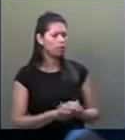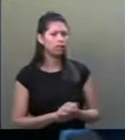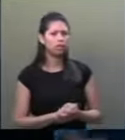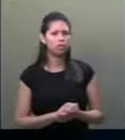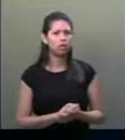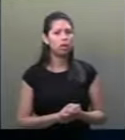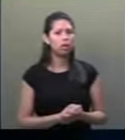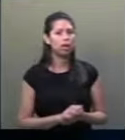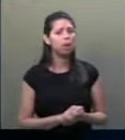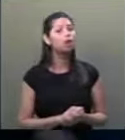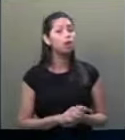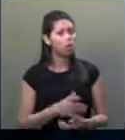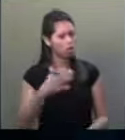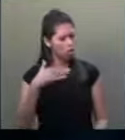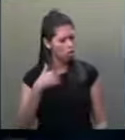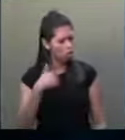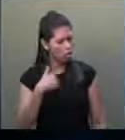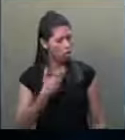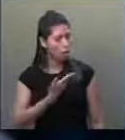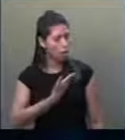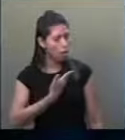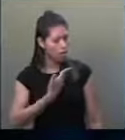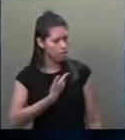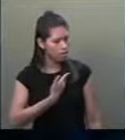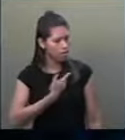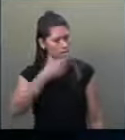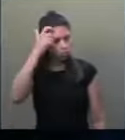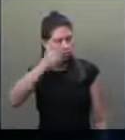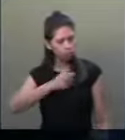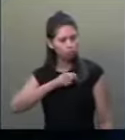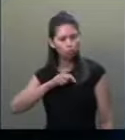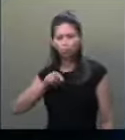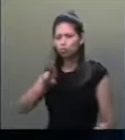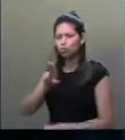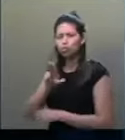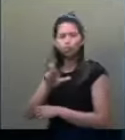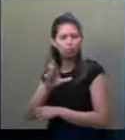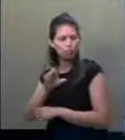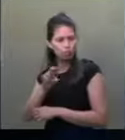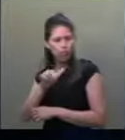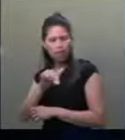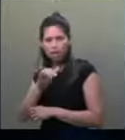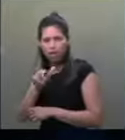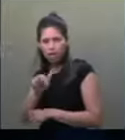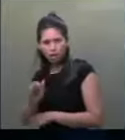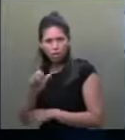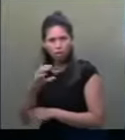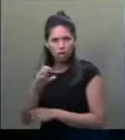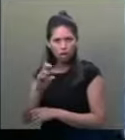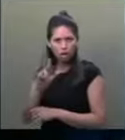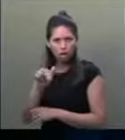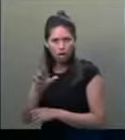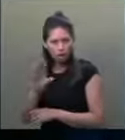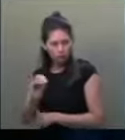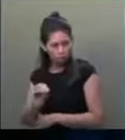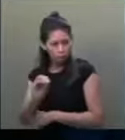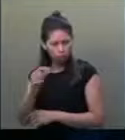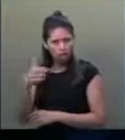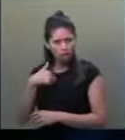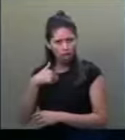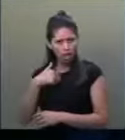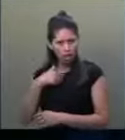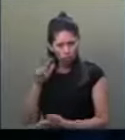como amigo que sou, a Luiz Carlos Reise. Eu ponho a minha mão no fogo por ele